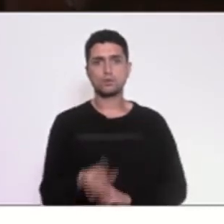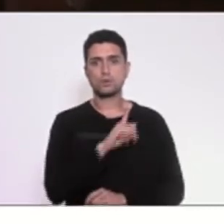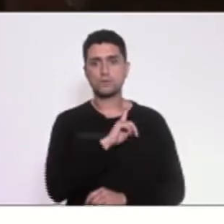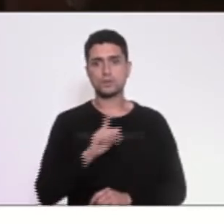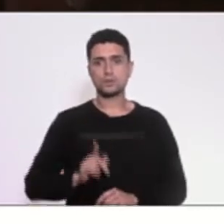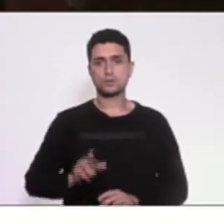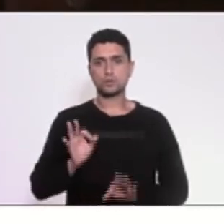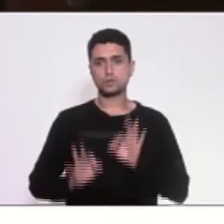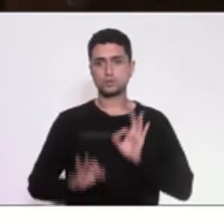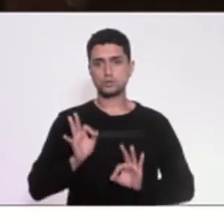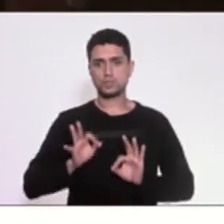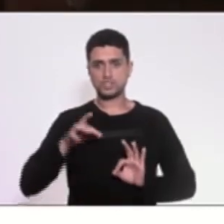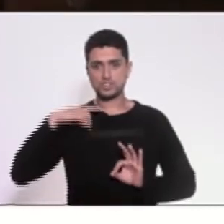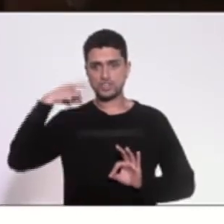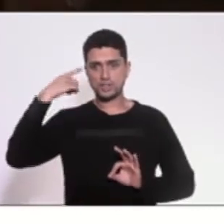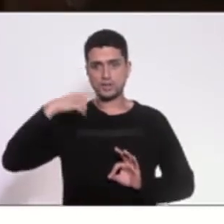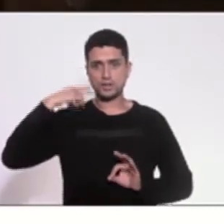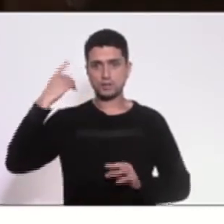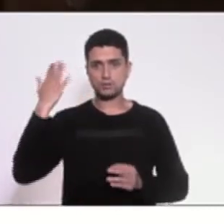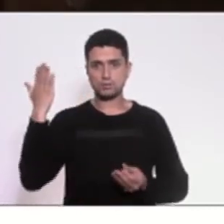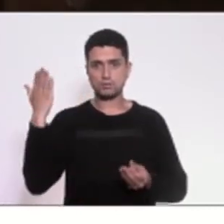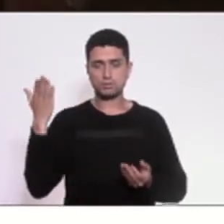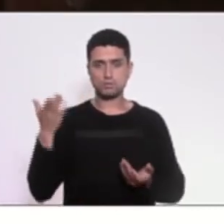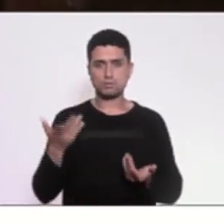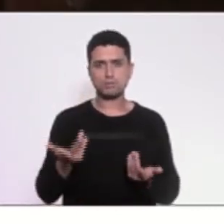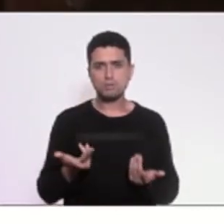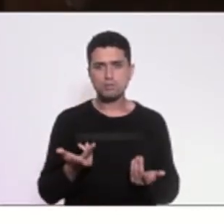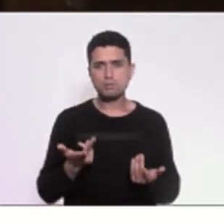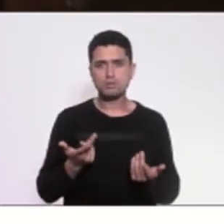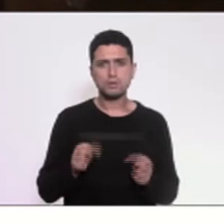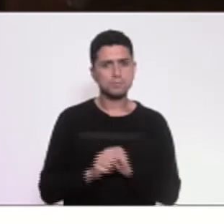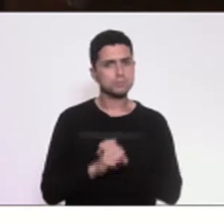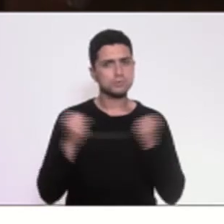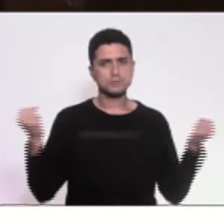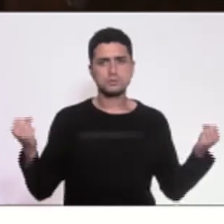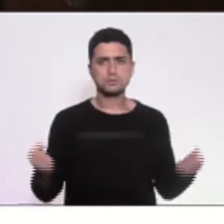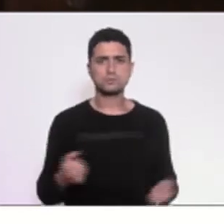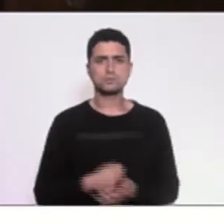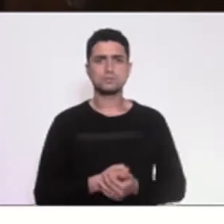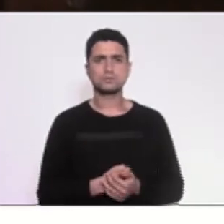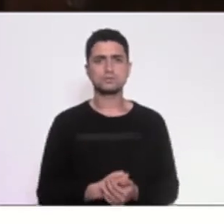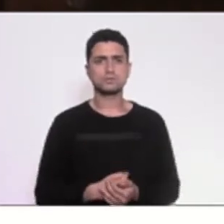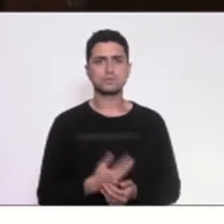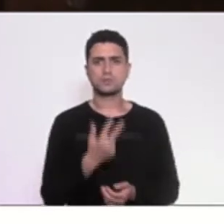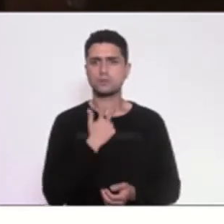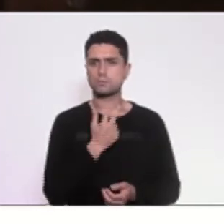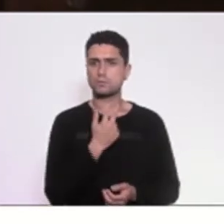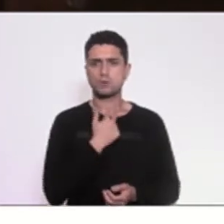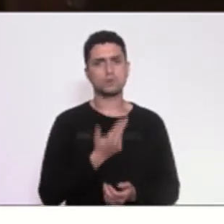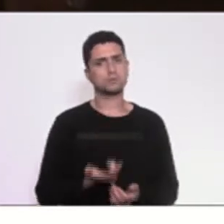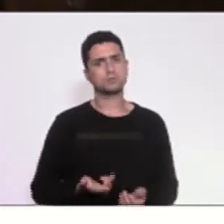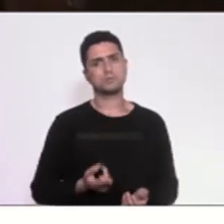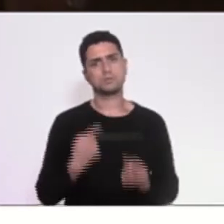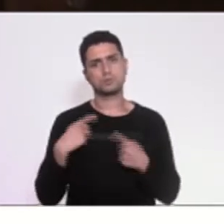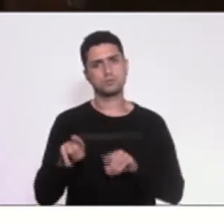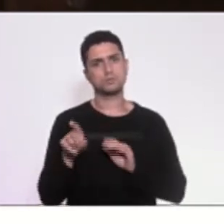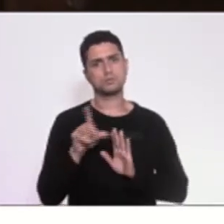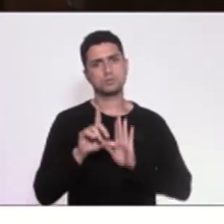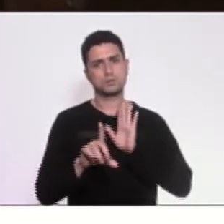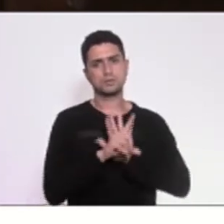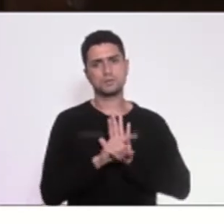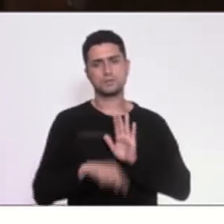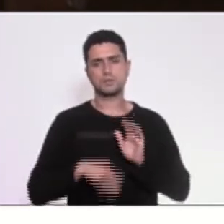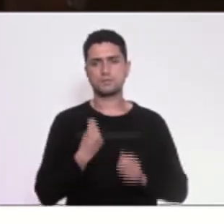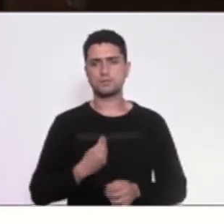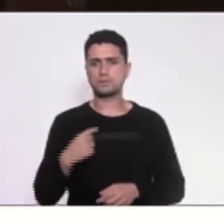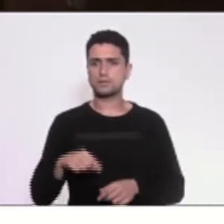foi juiz de direito, não é possível, não é tolerável, não é aceitável, não é crível que estejamos vivendo no Rio